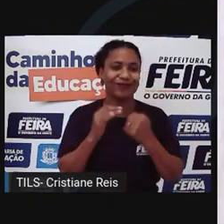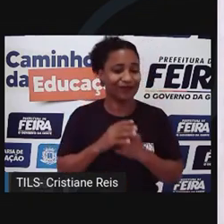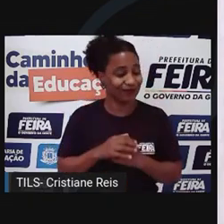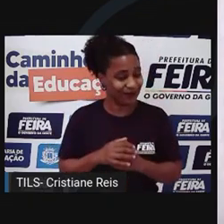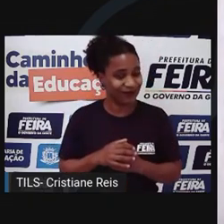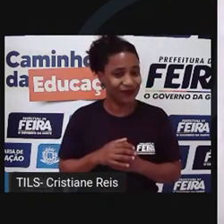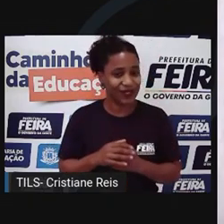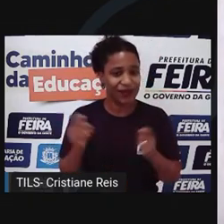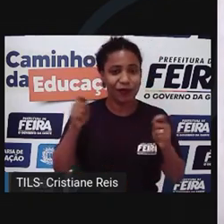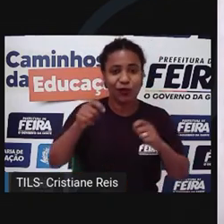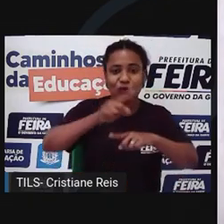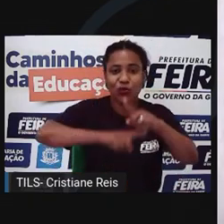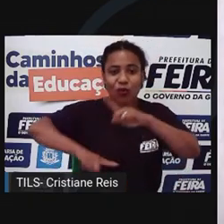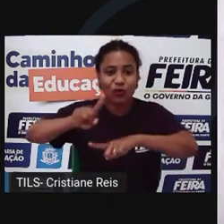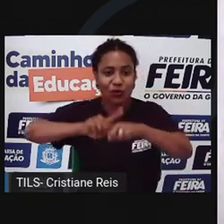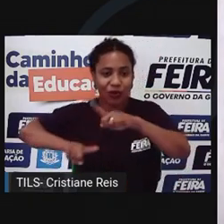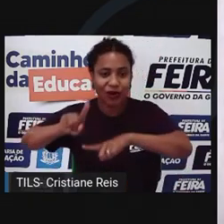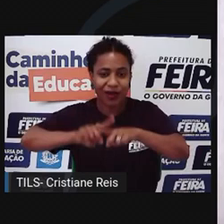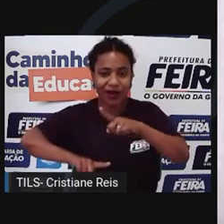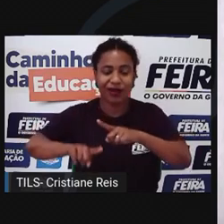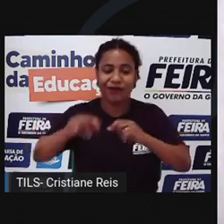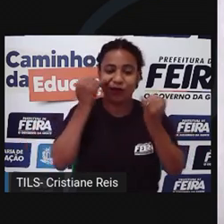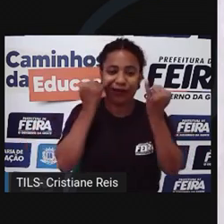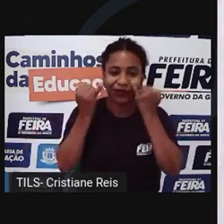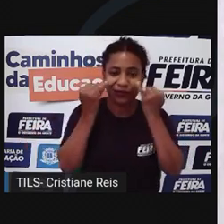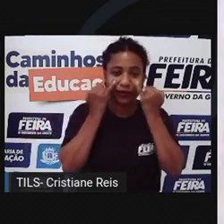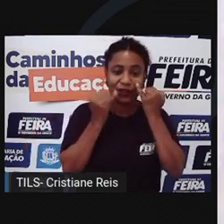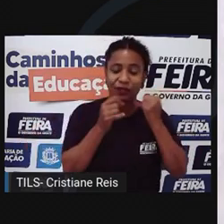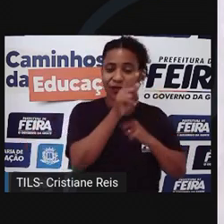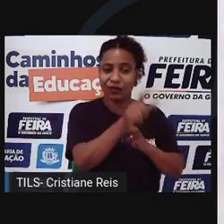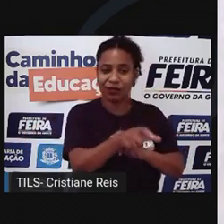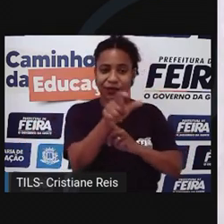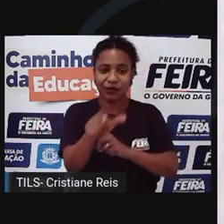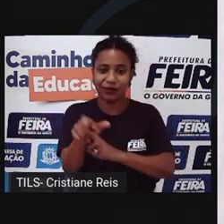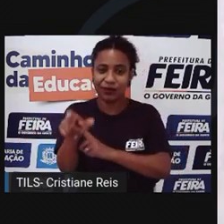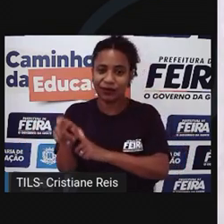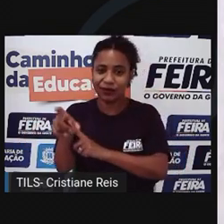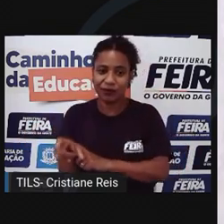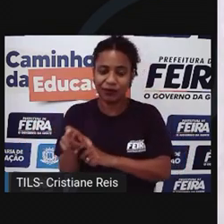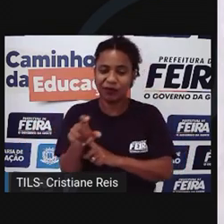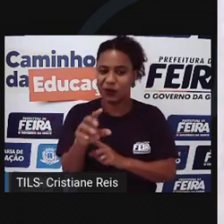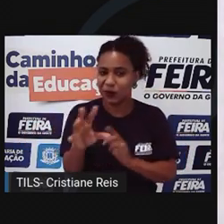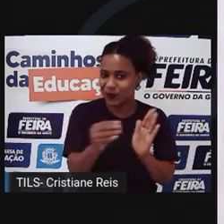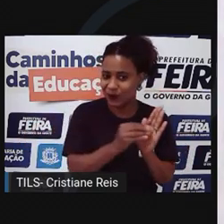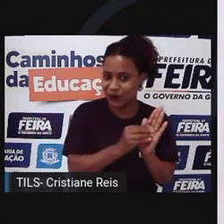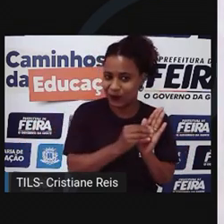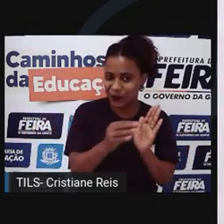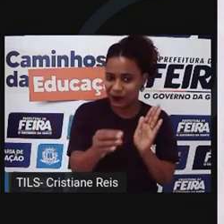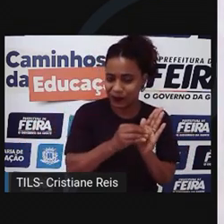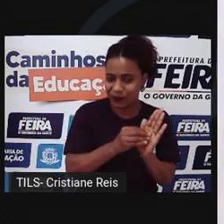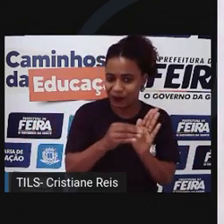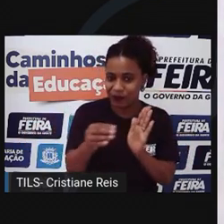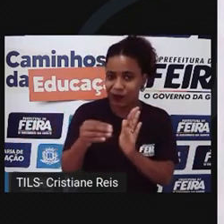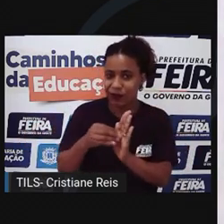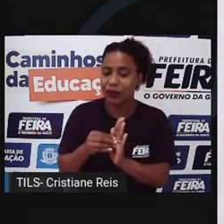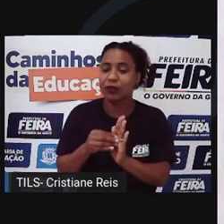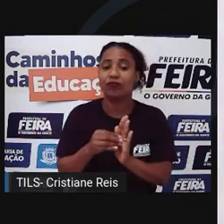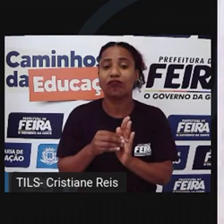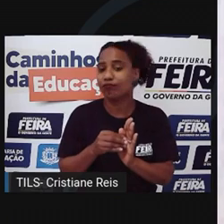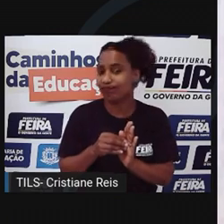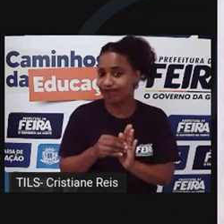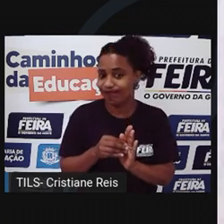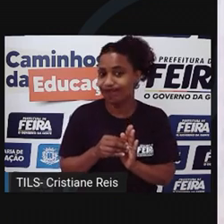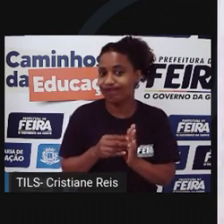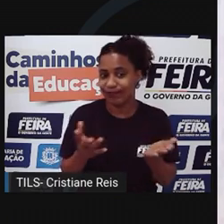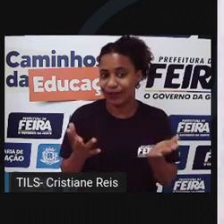decisões referentes ao tratamento de dados pessoais, ou o operador, quem realiza o tratamento de dados pessoais em